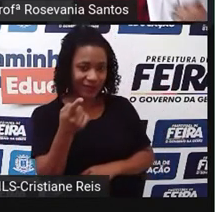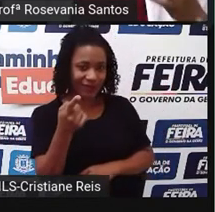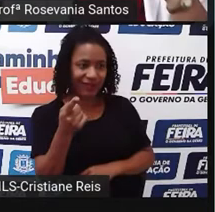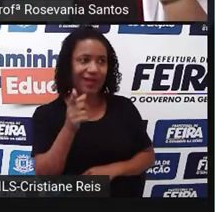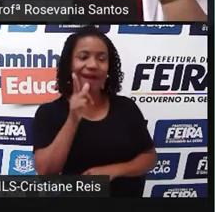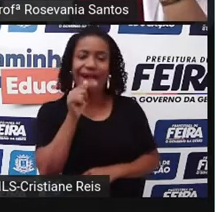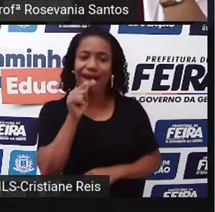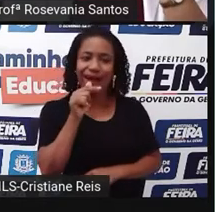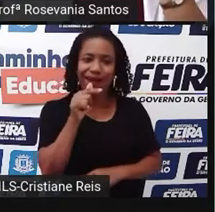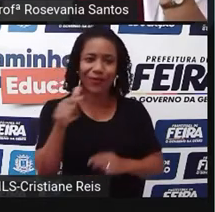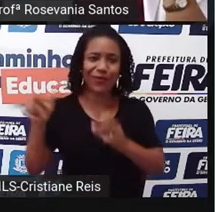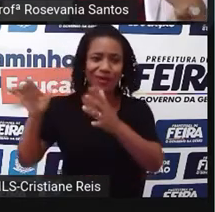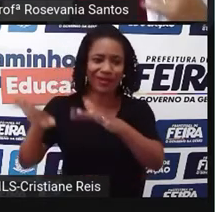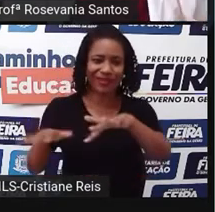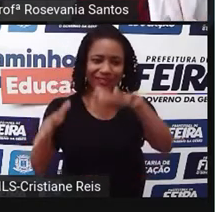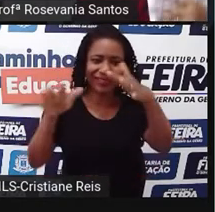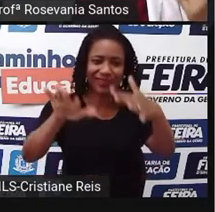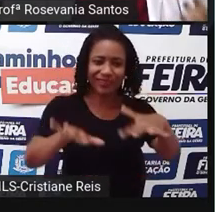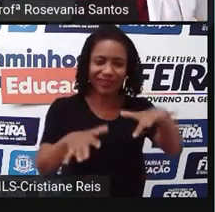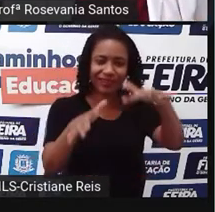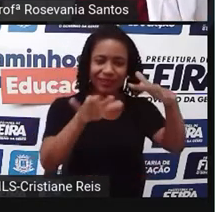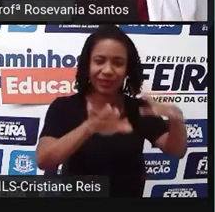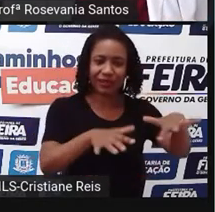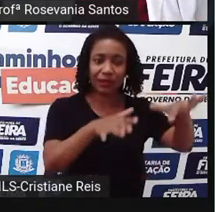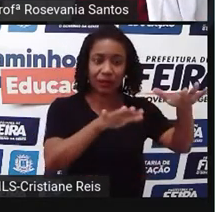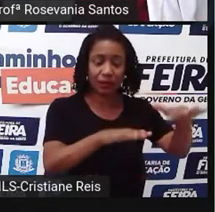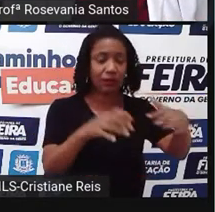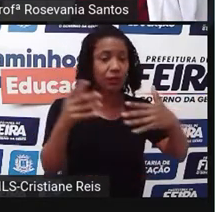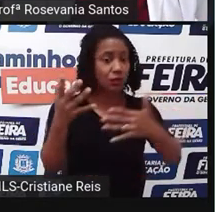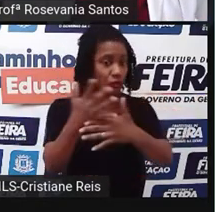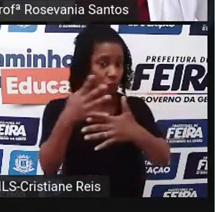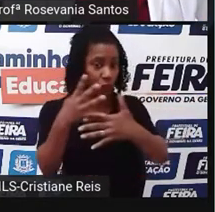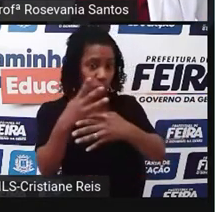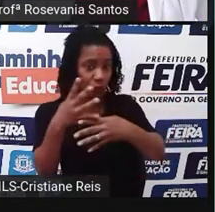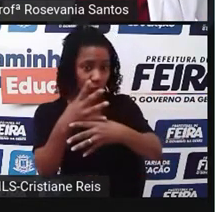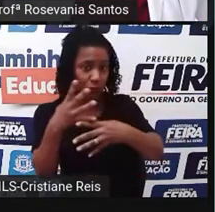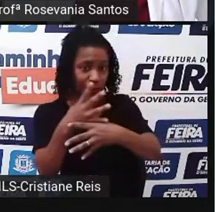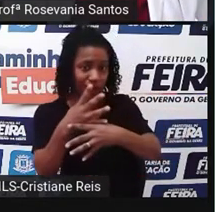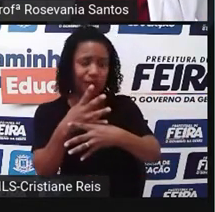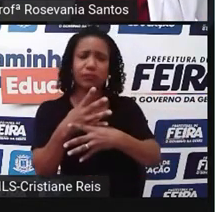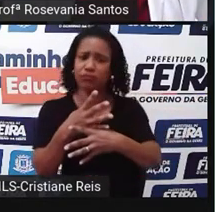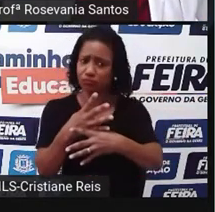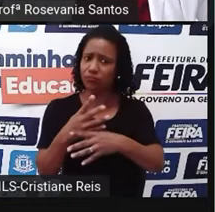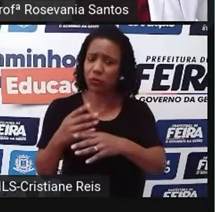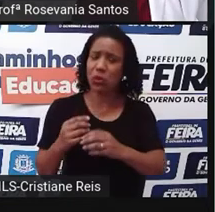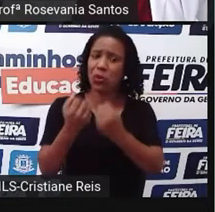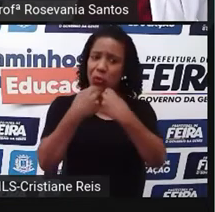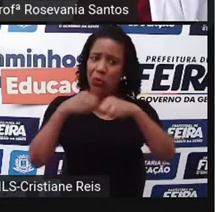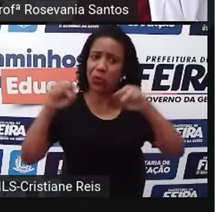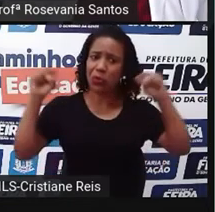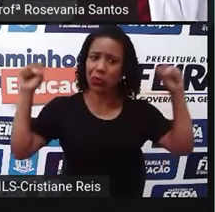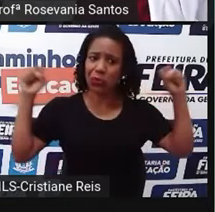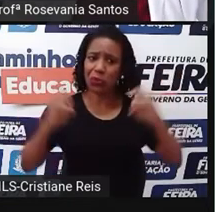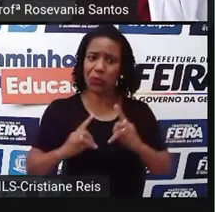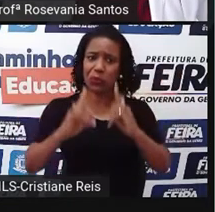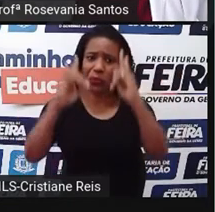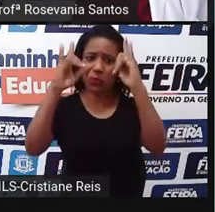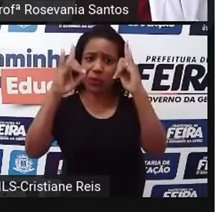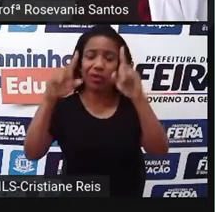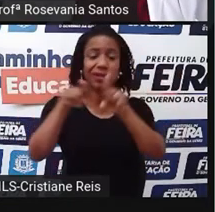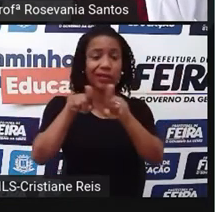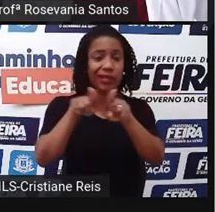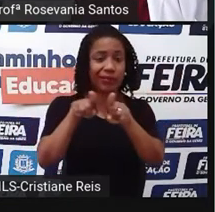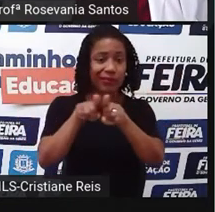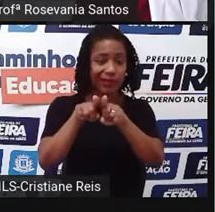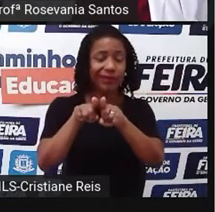cidades, né? As cidades com desenvolvimento maior, também as principais capitais. Então, perceba que é quase um alinhamento, né? Do norte e sul da